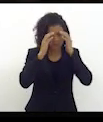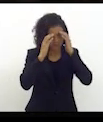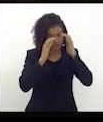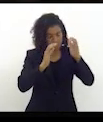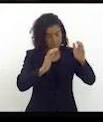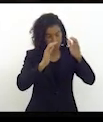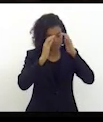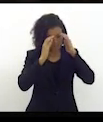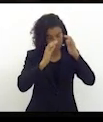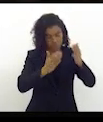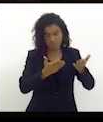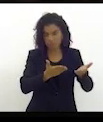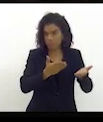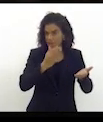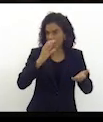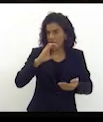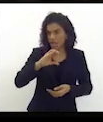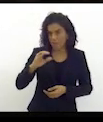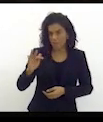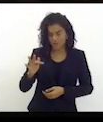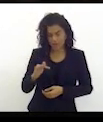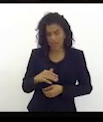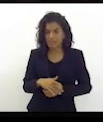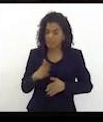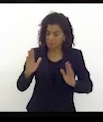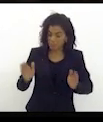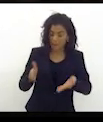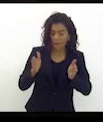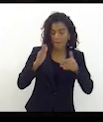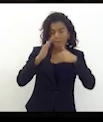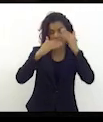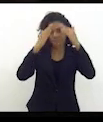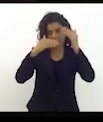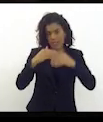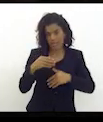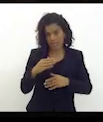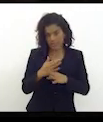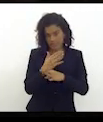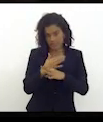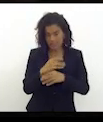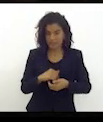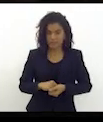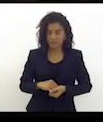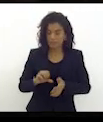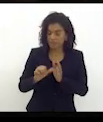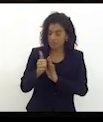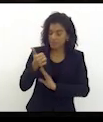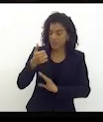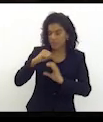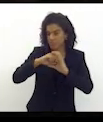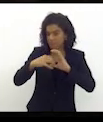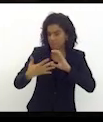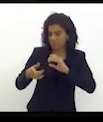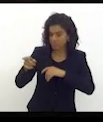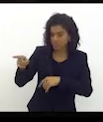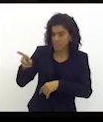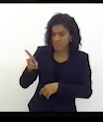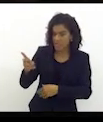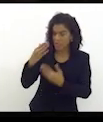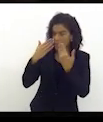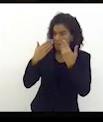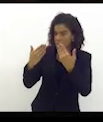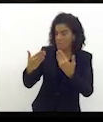pessoa desse cabufriense, que trouxe benefícios para a cidade, Primeiro, no aspecto de ser um homem que sempre demonstrou uma